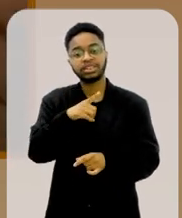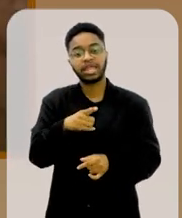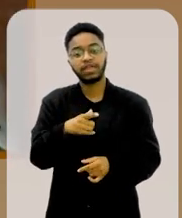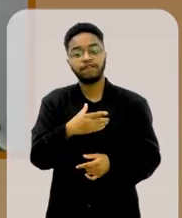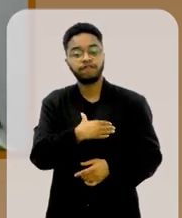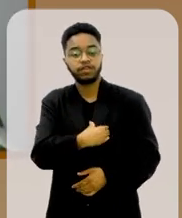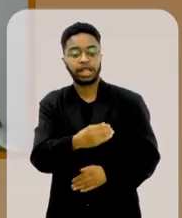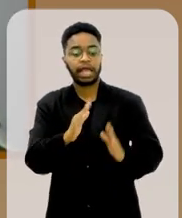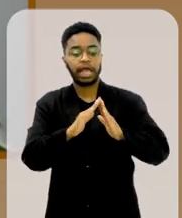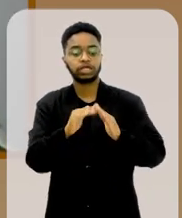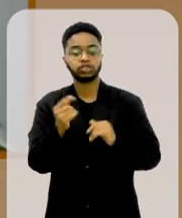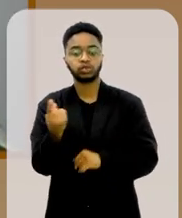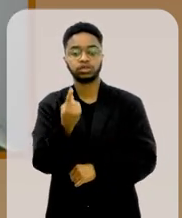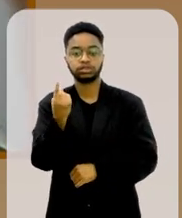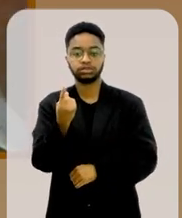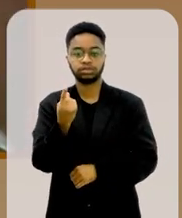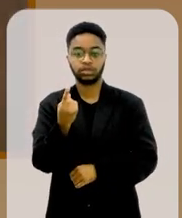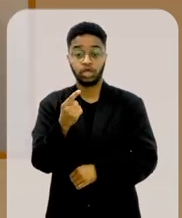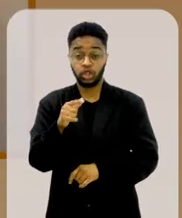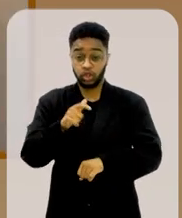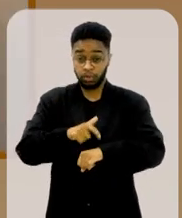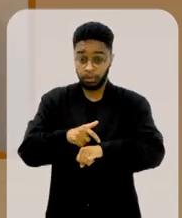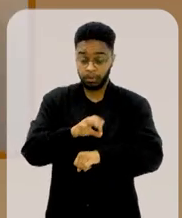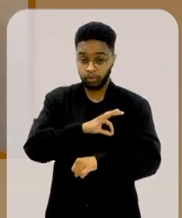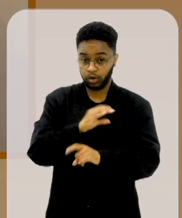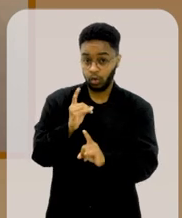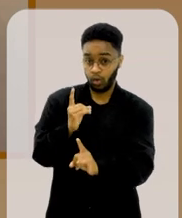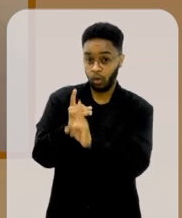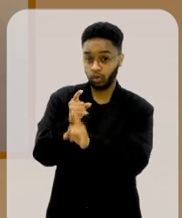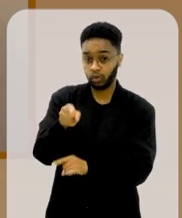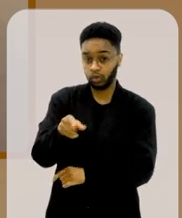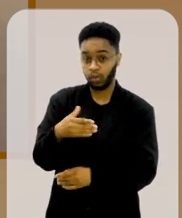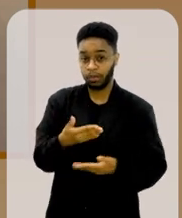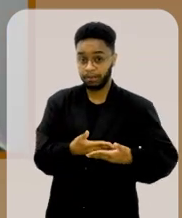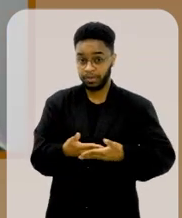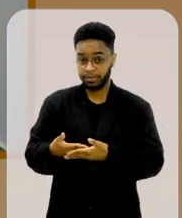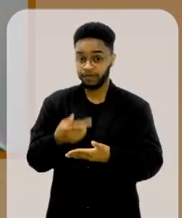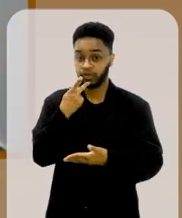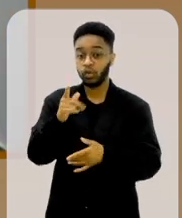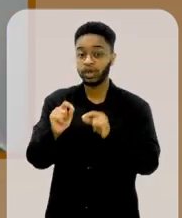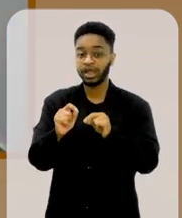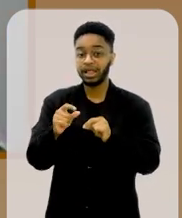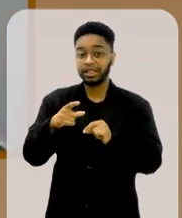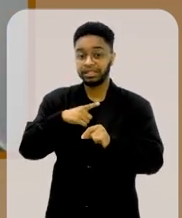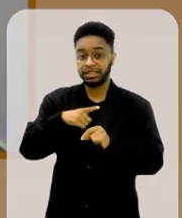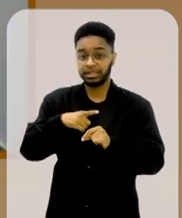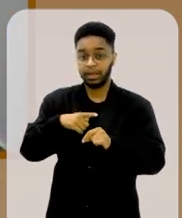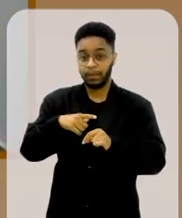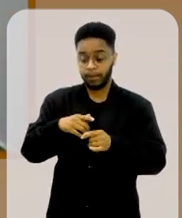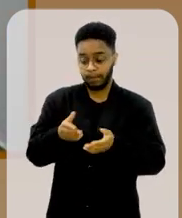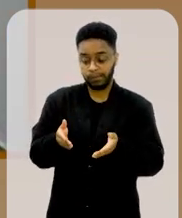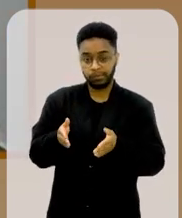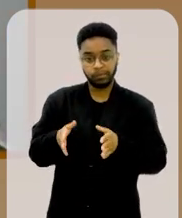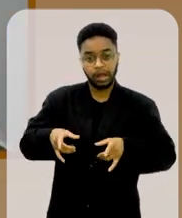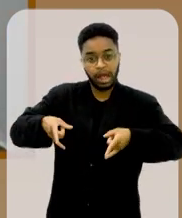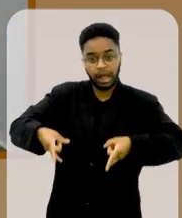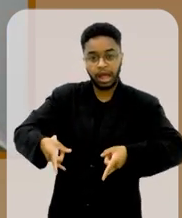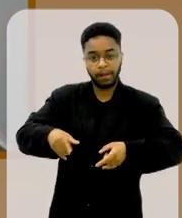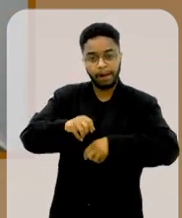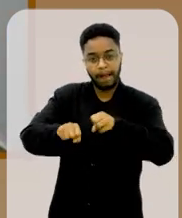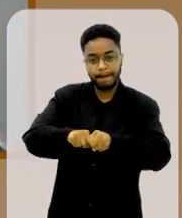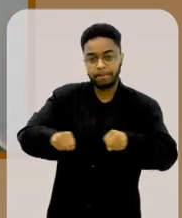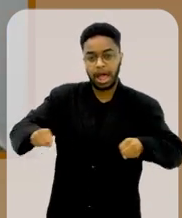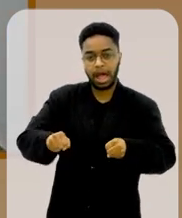em casa que estava sozinha. e quando a polícia encontrou essa criança ela estava amarrada no berço e